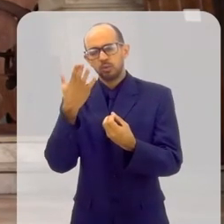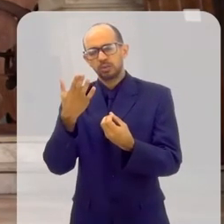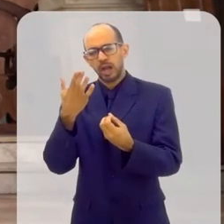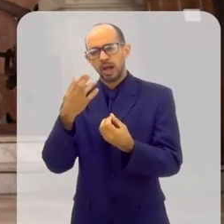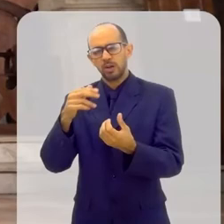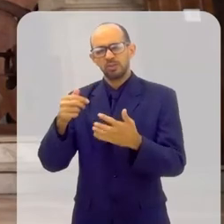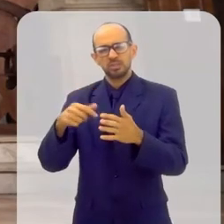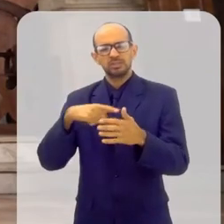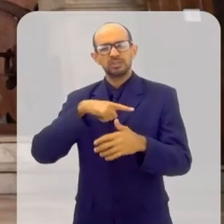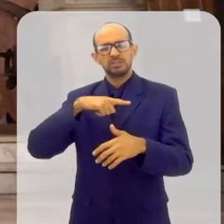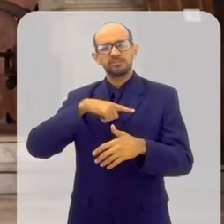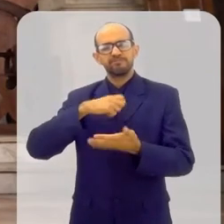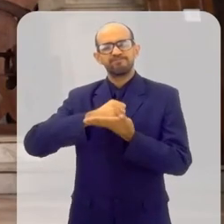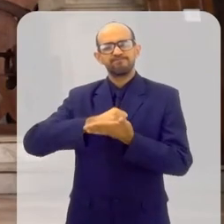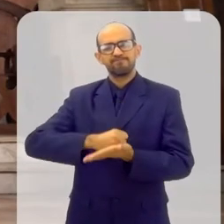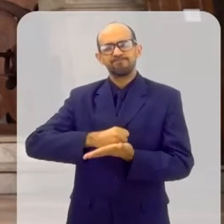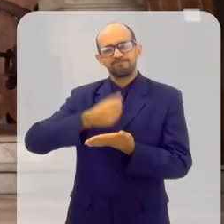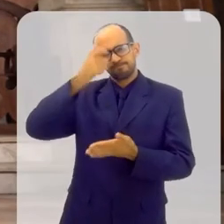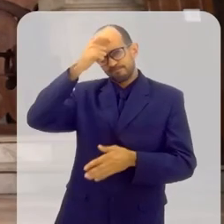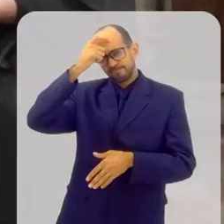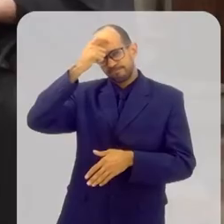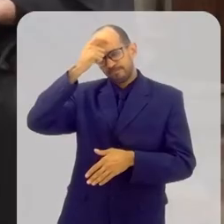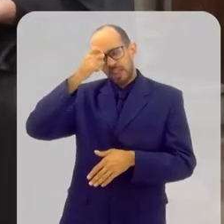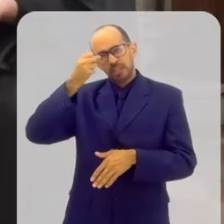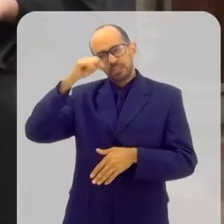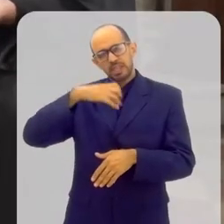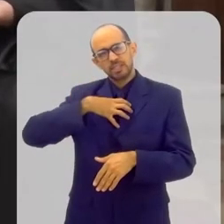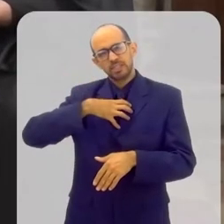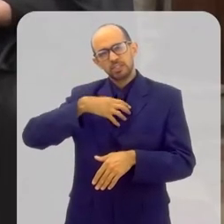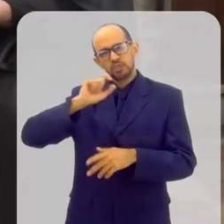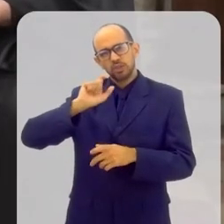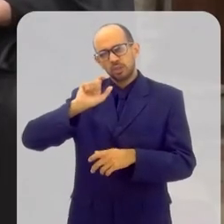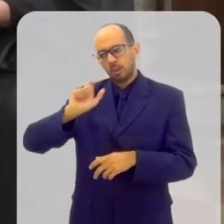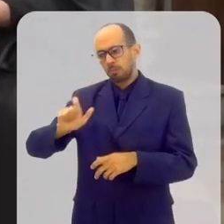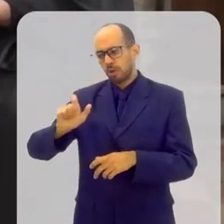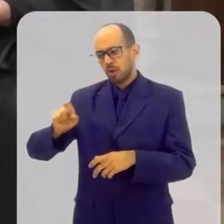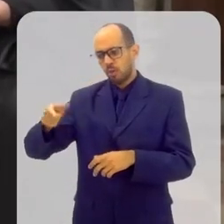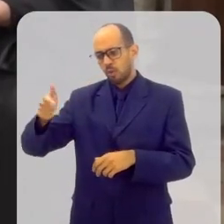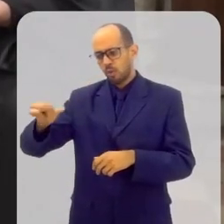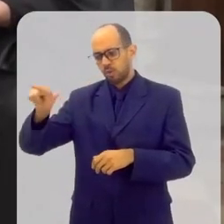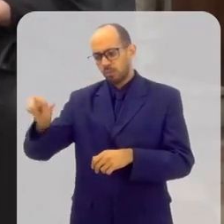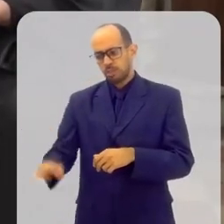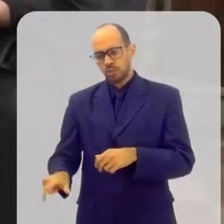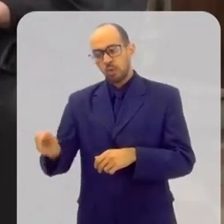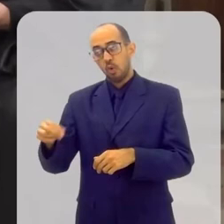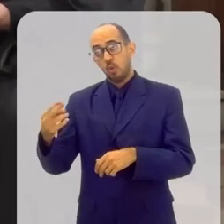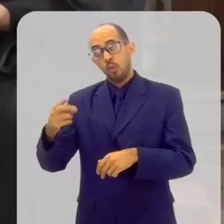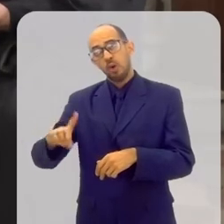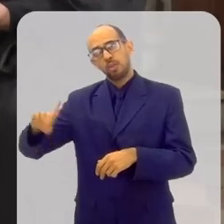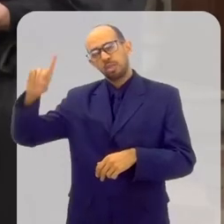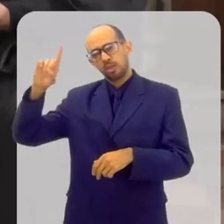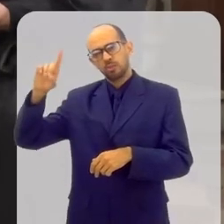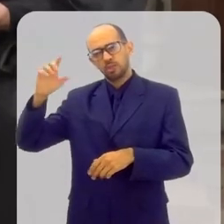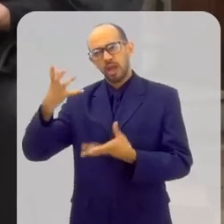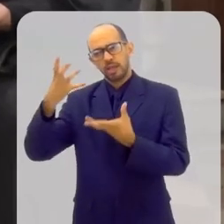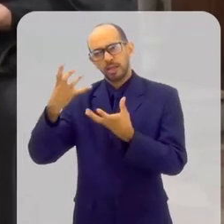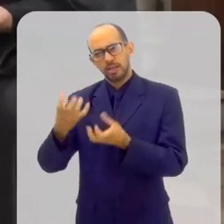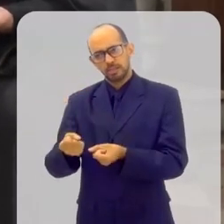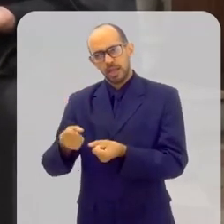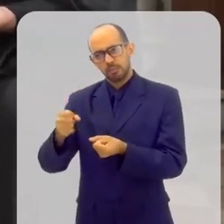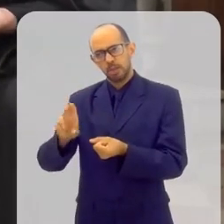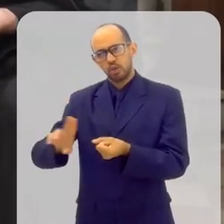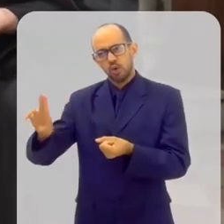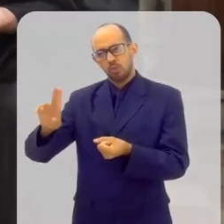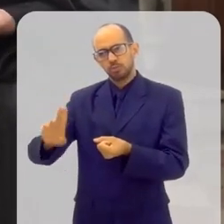aquilo que lhe pesa na consciência, aquilo que tem consciência de que ofendeu a Deus ou ao próximo. E recebe, em nome da igreja, ali,